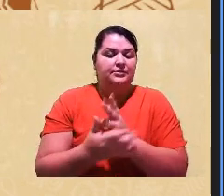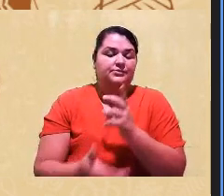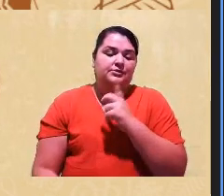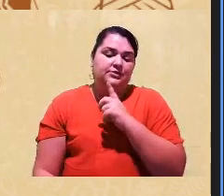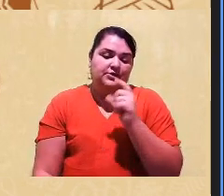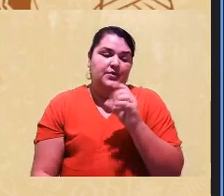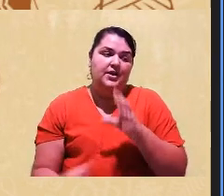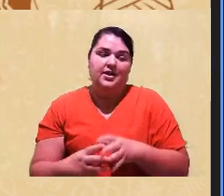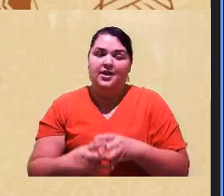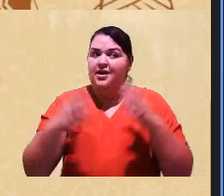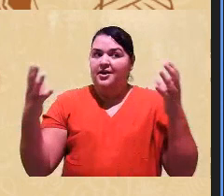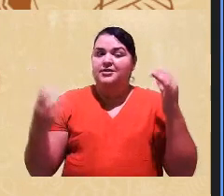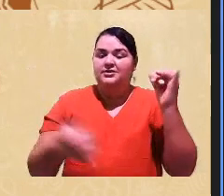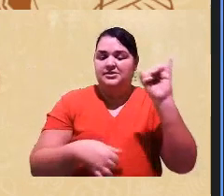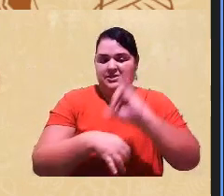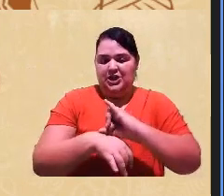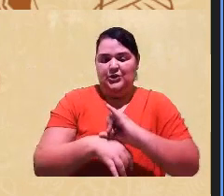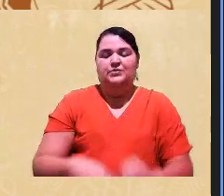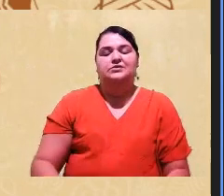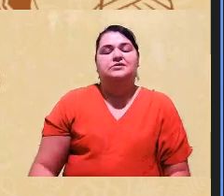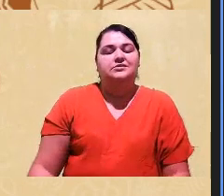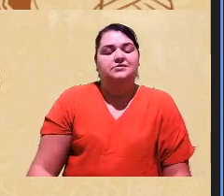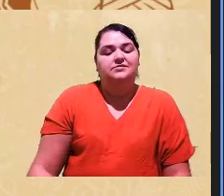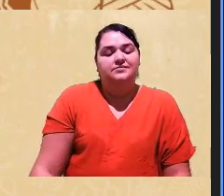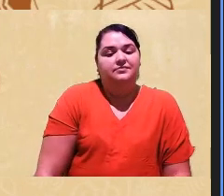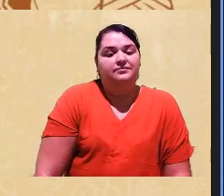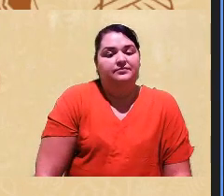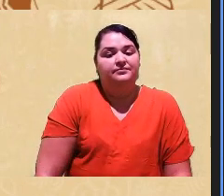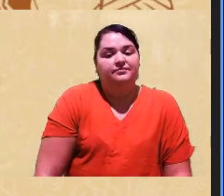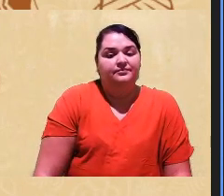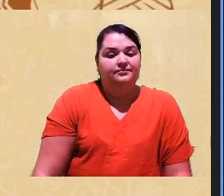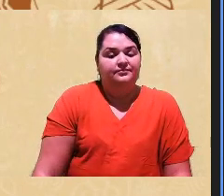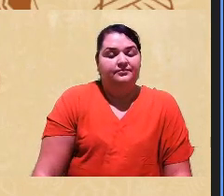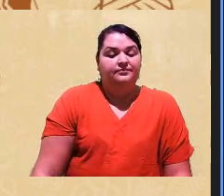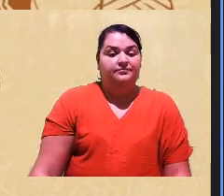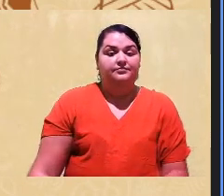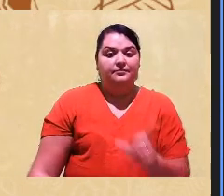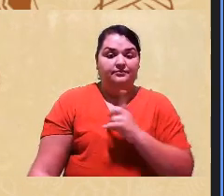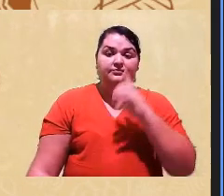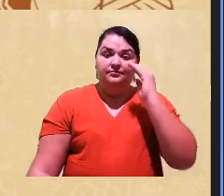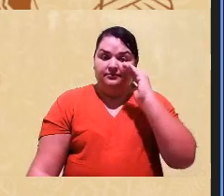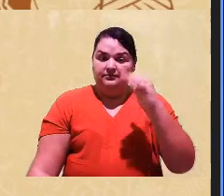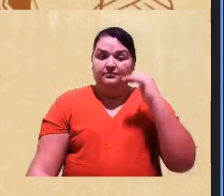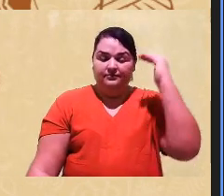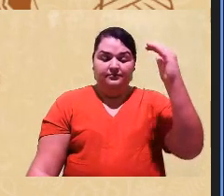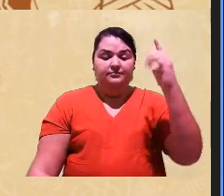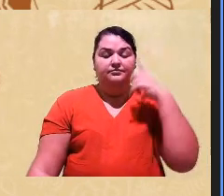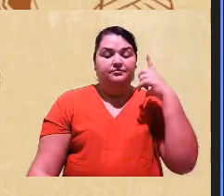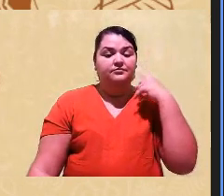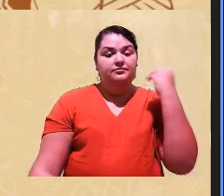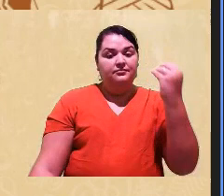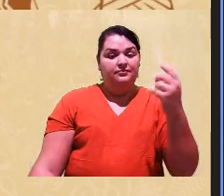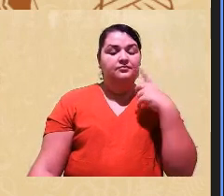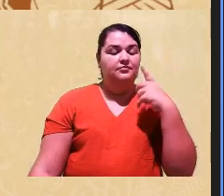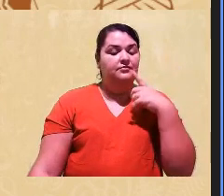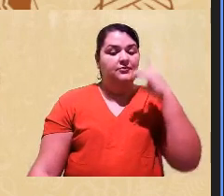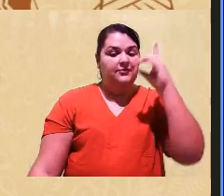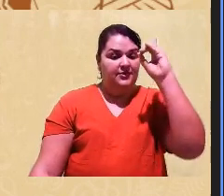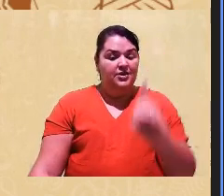grandes centros. E apesar dessa constituição nos dá o direito desse